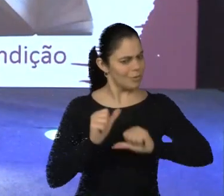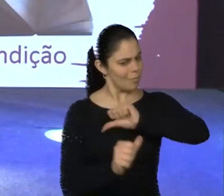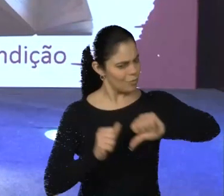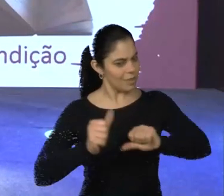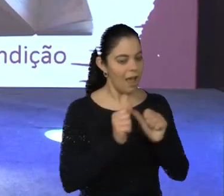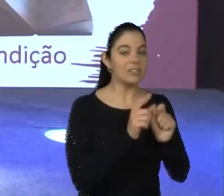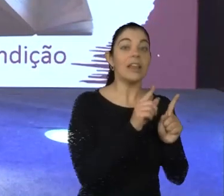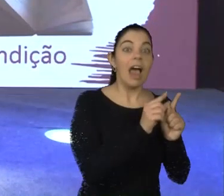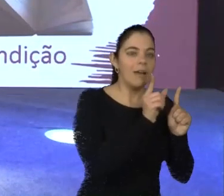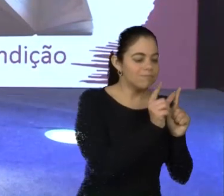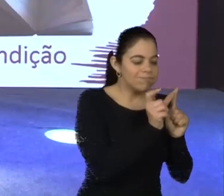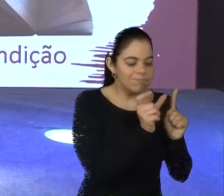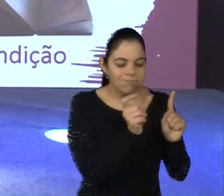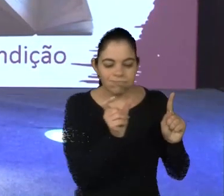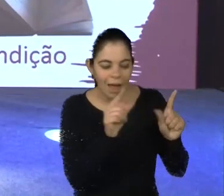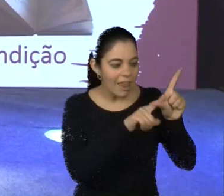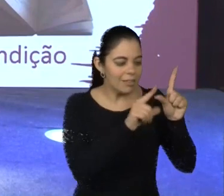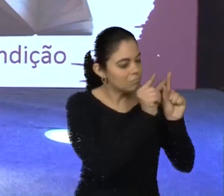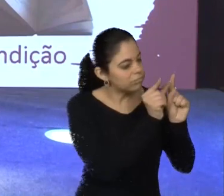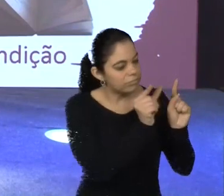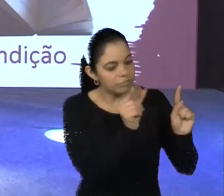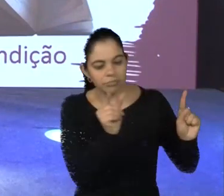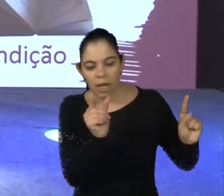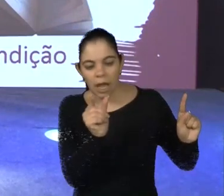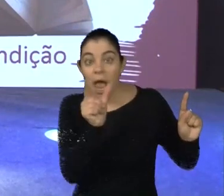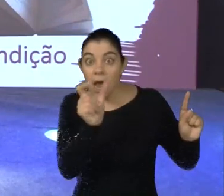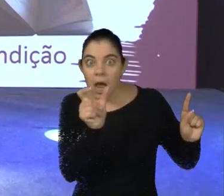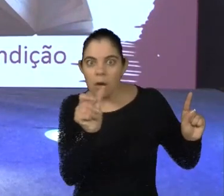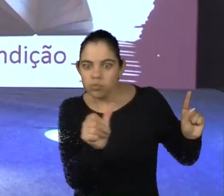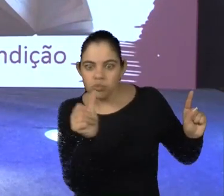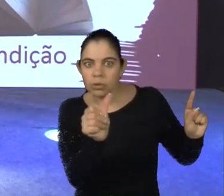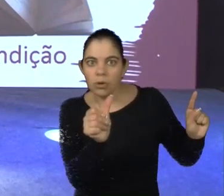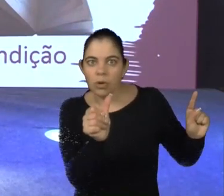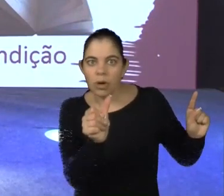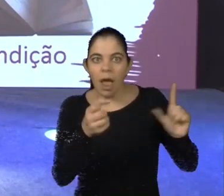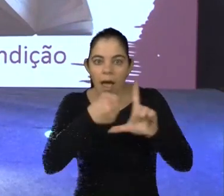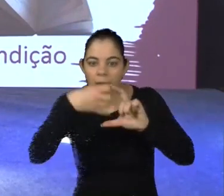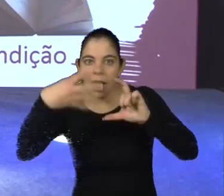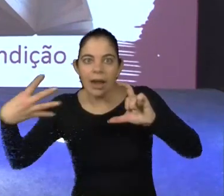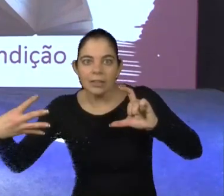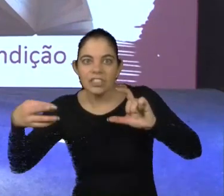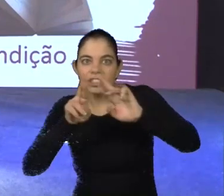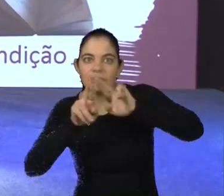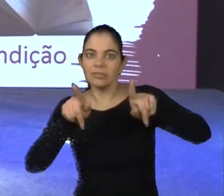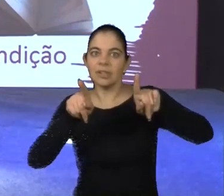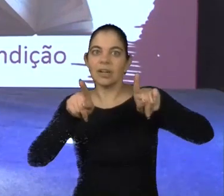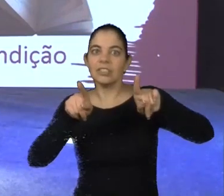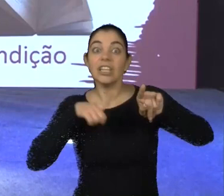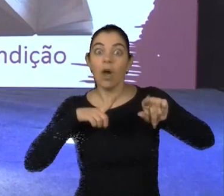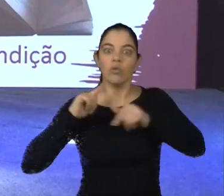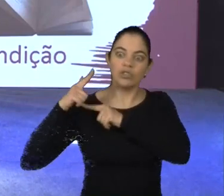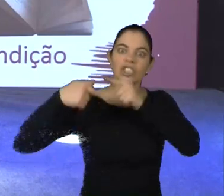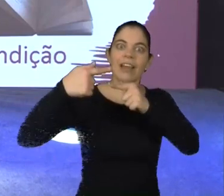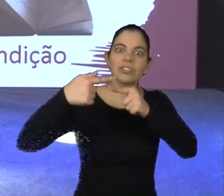sequência de letrinhas que vai me dar uma característica diferente. Ou vai me dar, por exemplo, uma condição como a acondroplasia. Quando eu